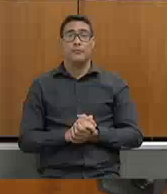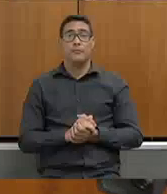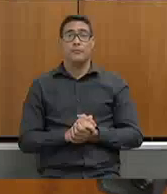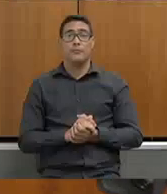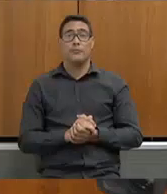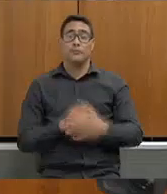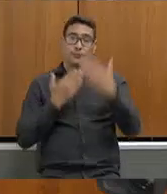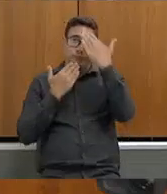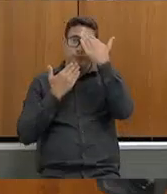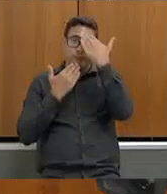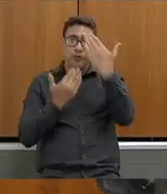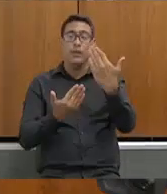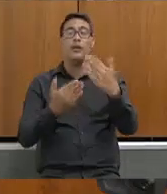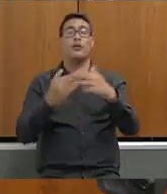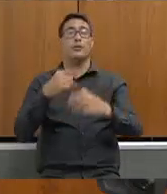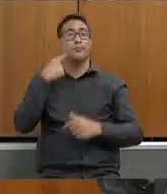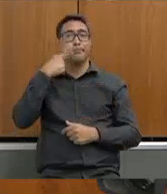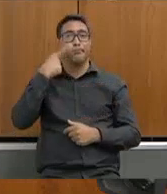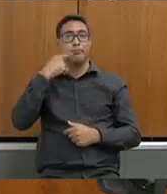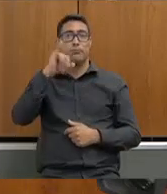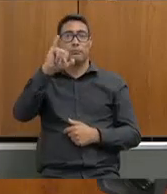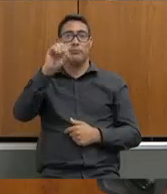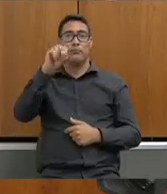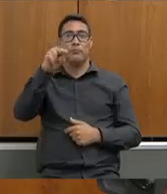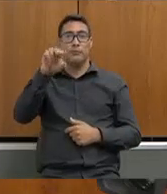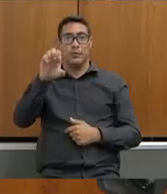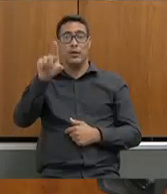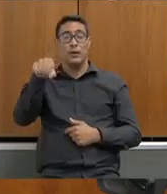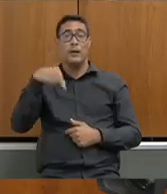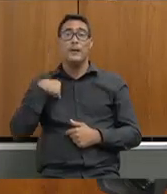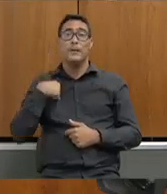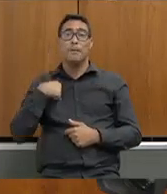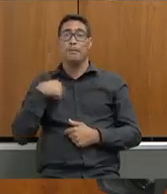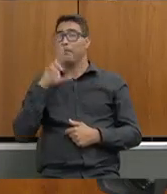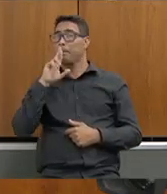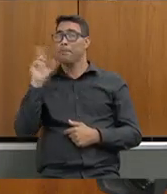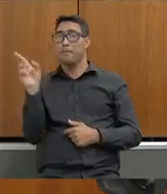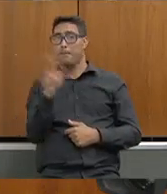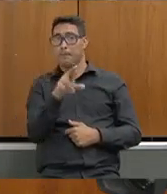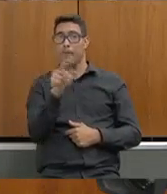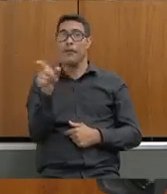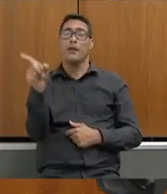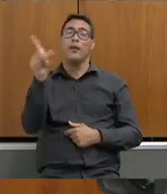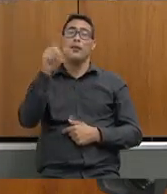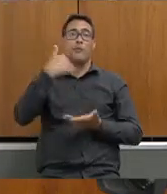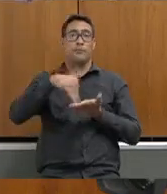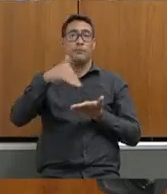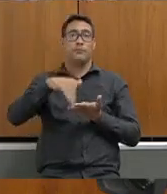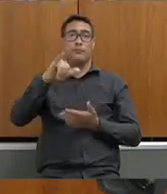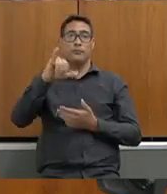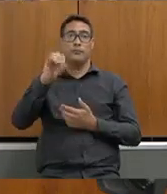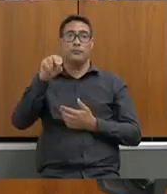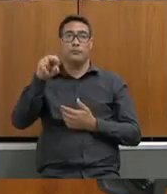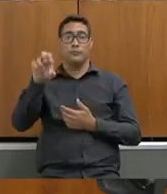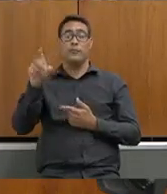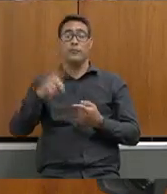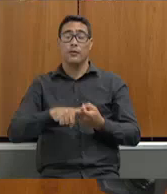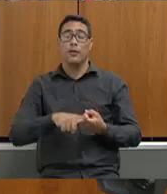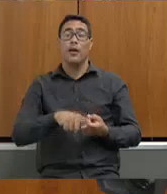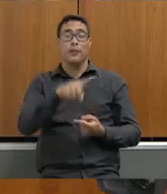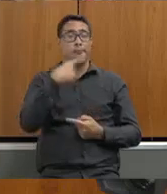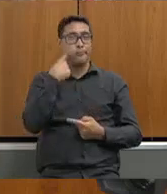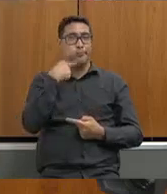Obrigada deputado Ione para suas considerações e respostas secretário Igor Deputada Ione Pinheiro